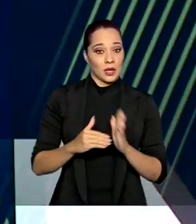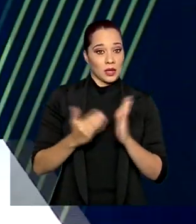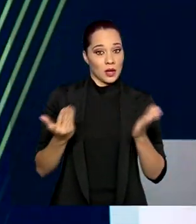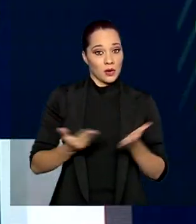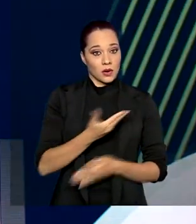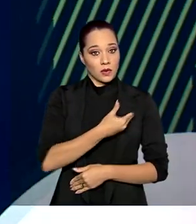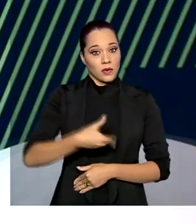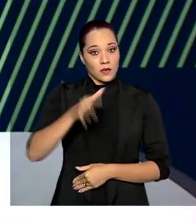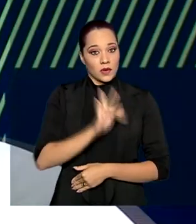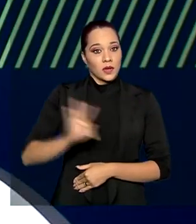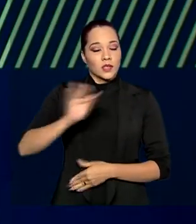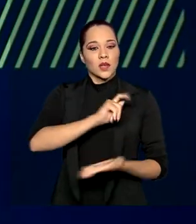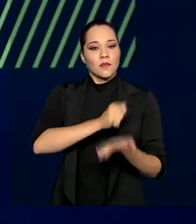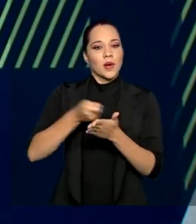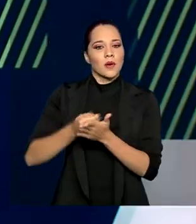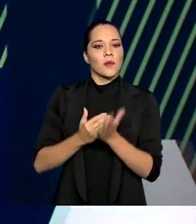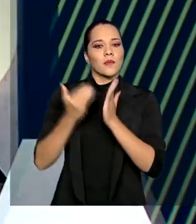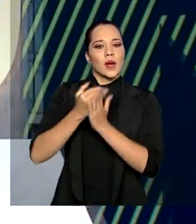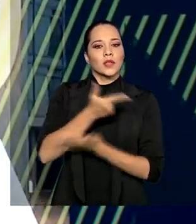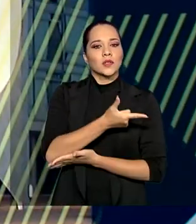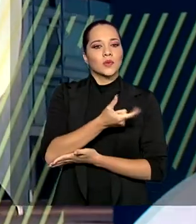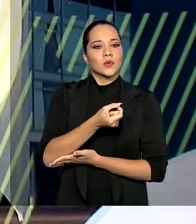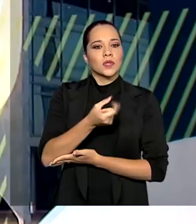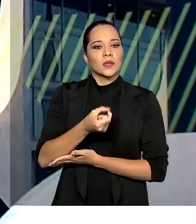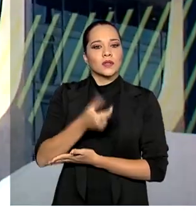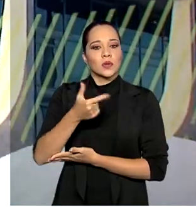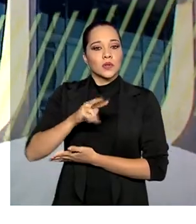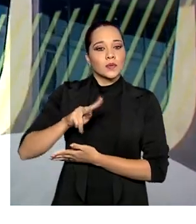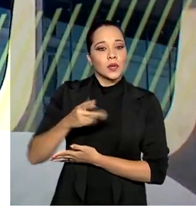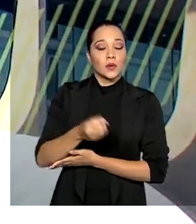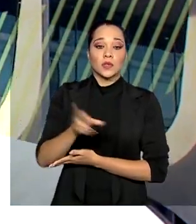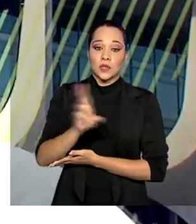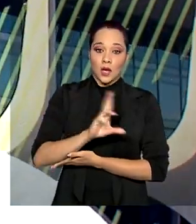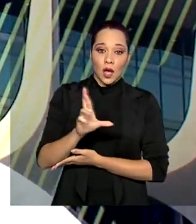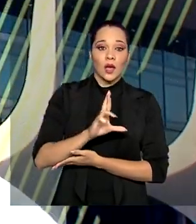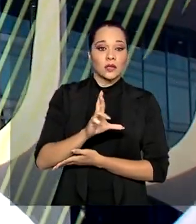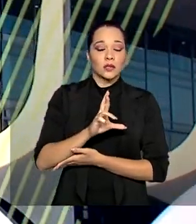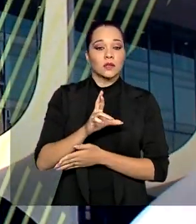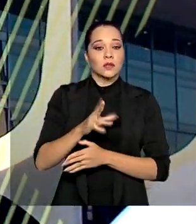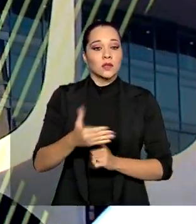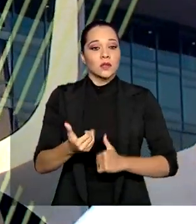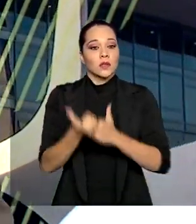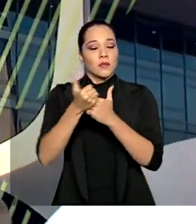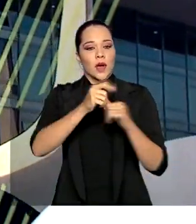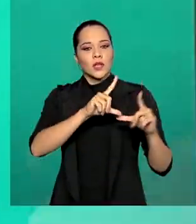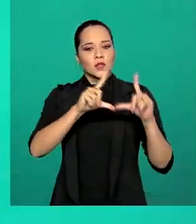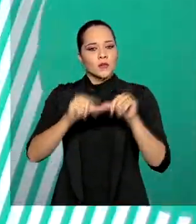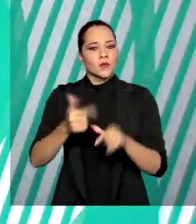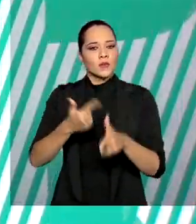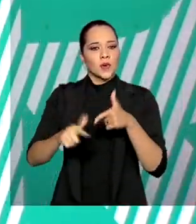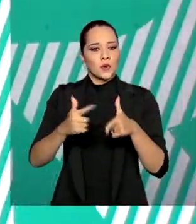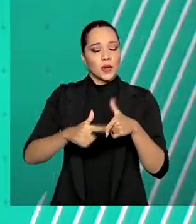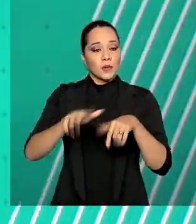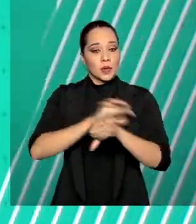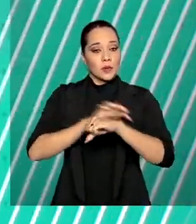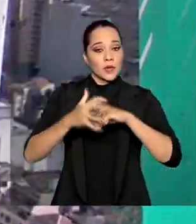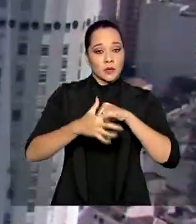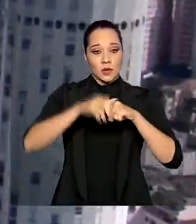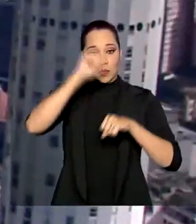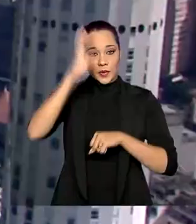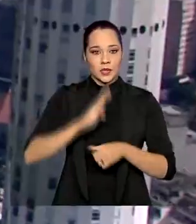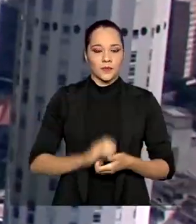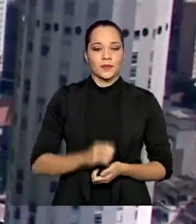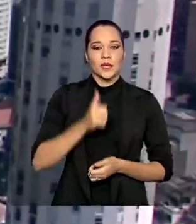agora, governo federal já pagou mais de R$ 202 bilhões em benefícios para reduzir os efeitos da pandemia no Brasil.